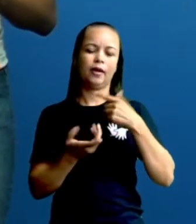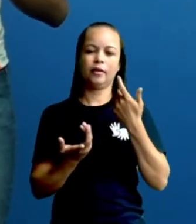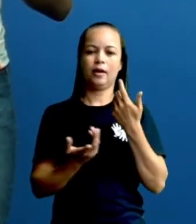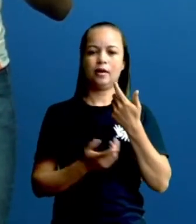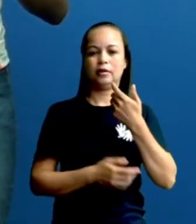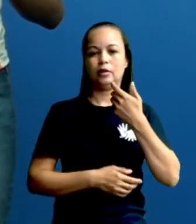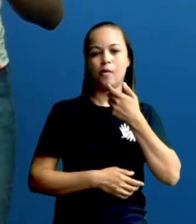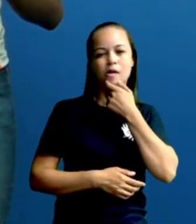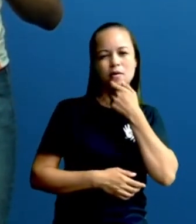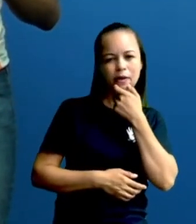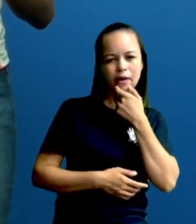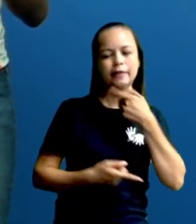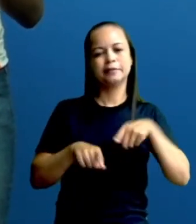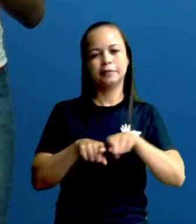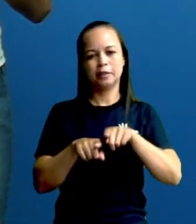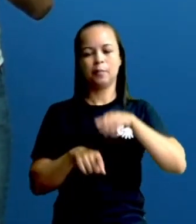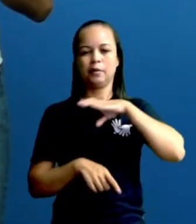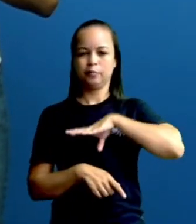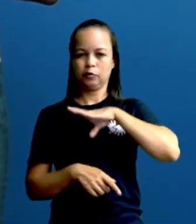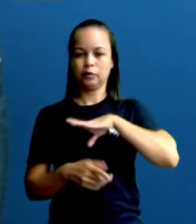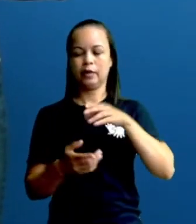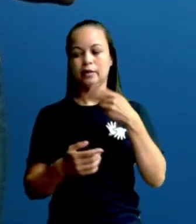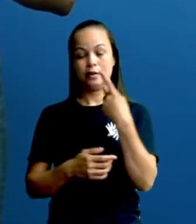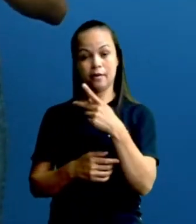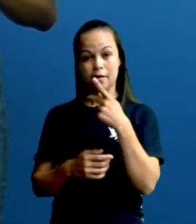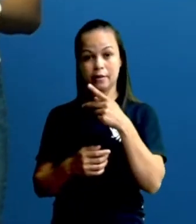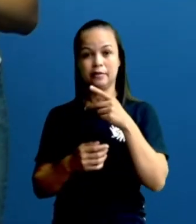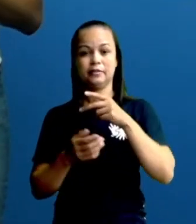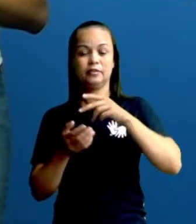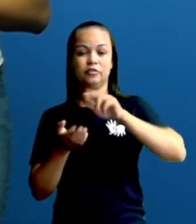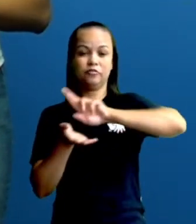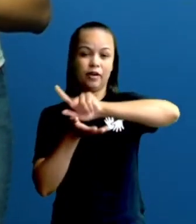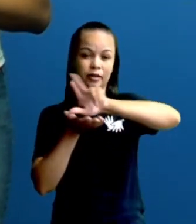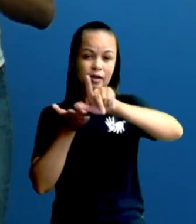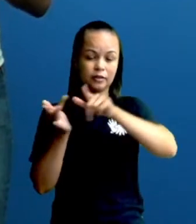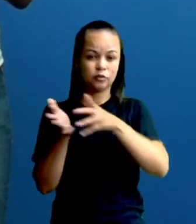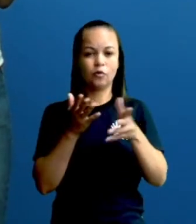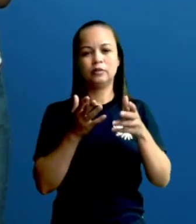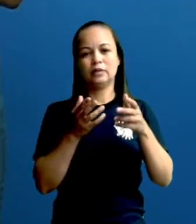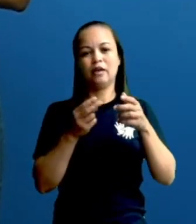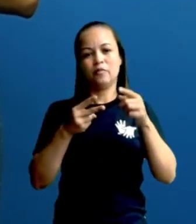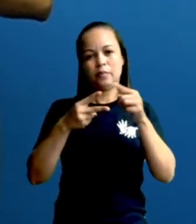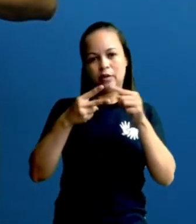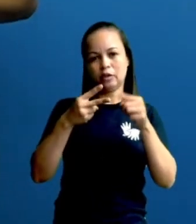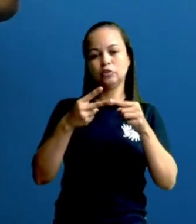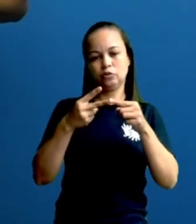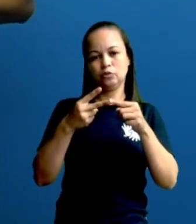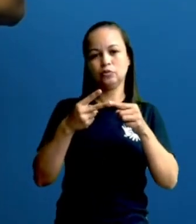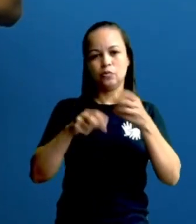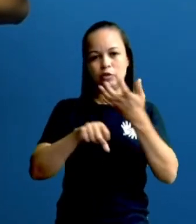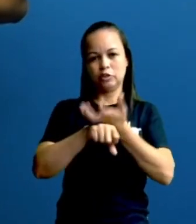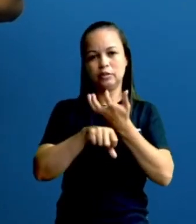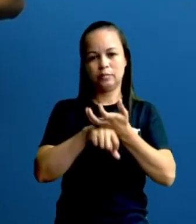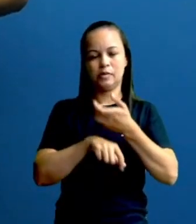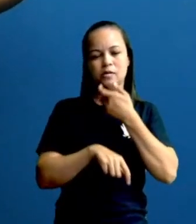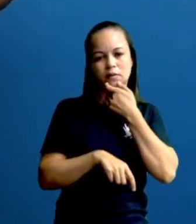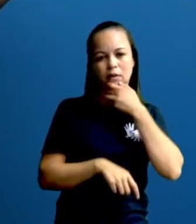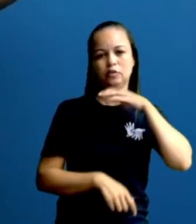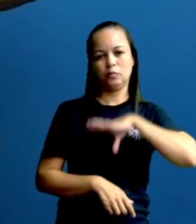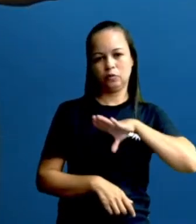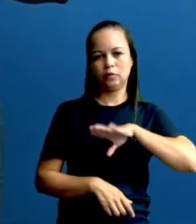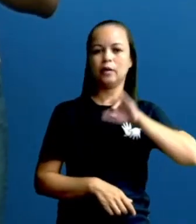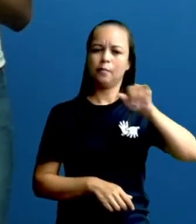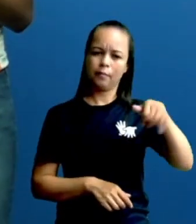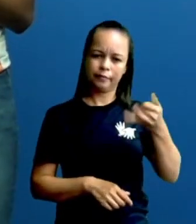língua portuguesa. Então, esse conteúdo aqui, gente, esses balões servem para as duas disciplinas. Então, você pode tirar proveito. Ok?